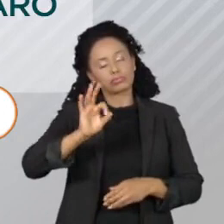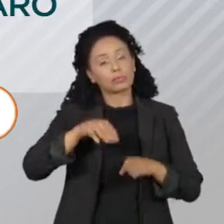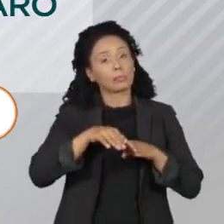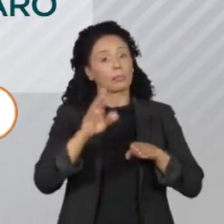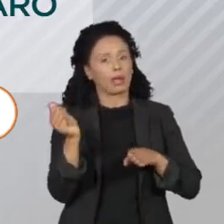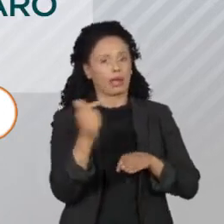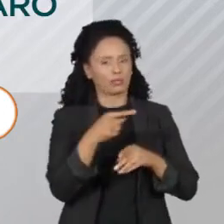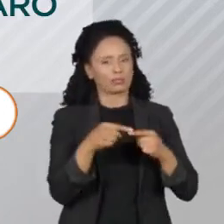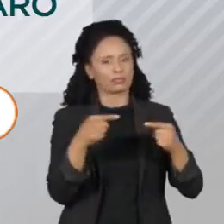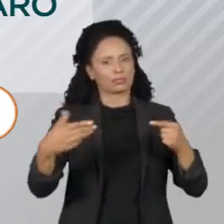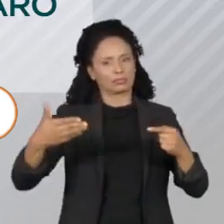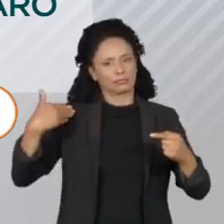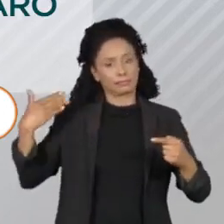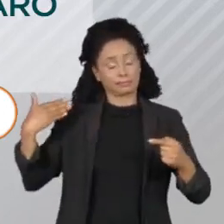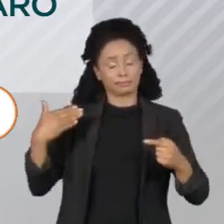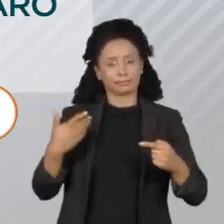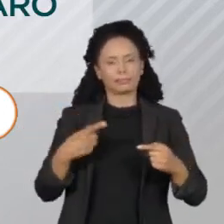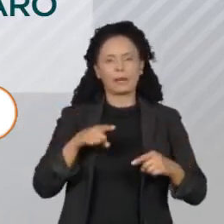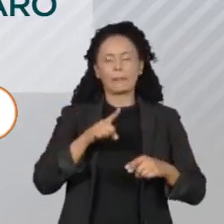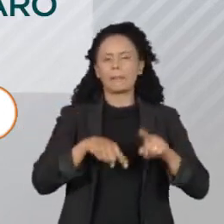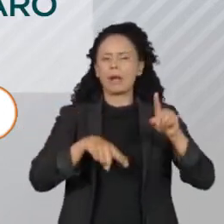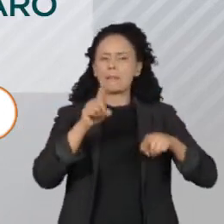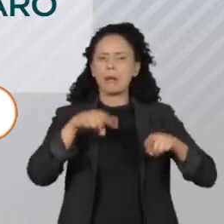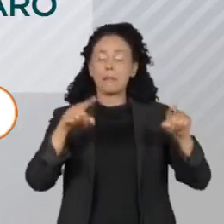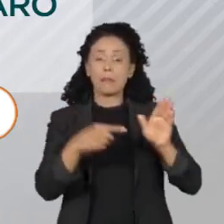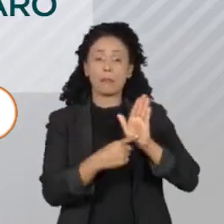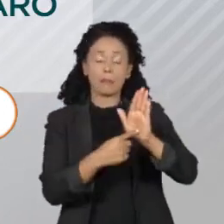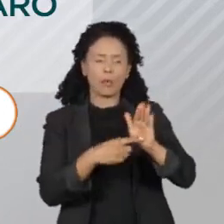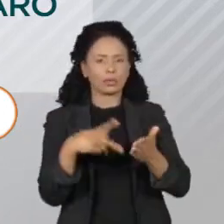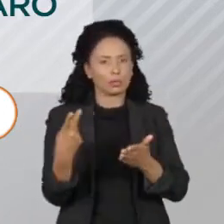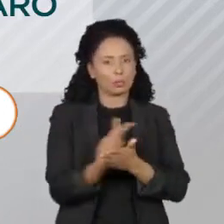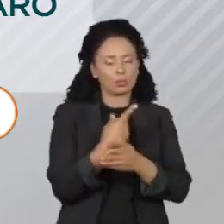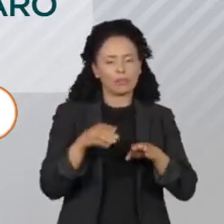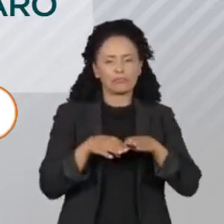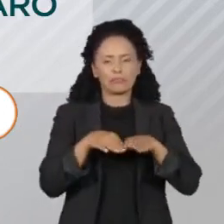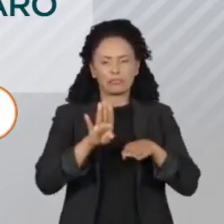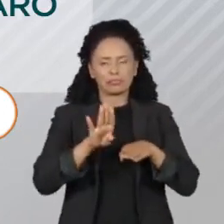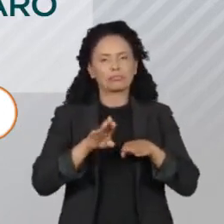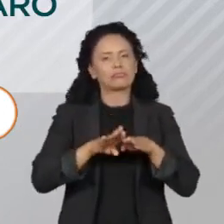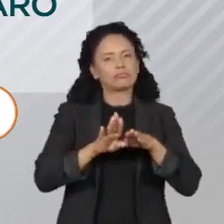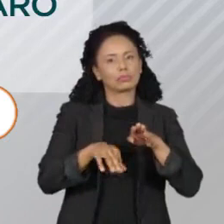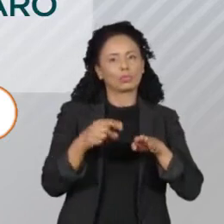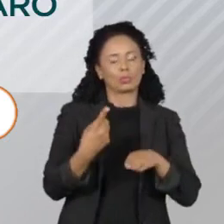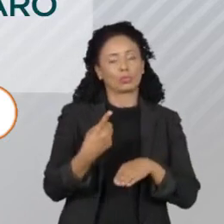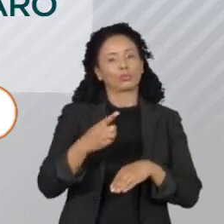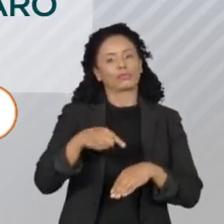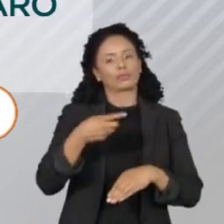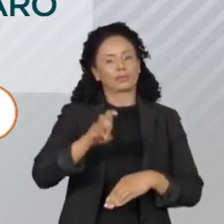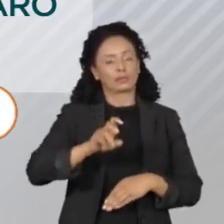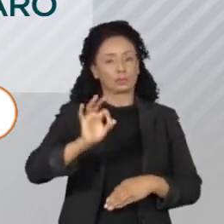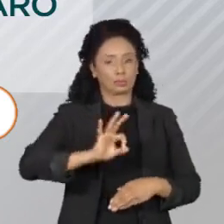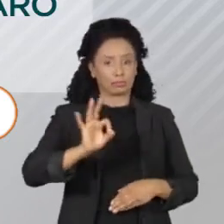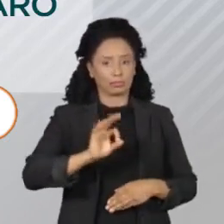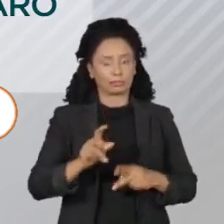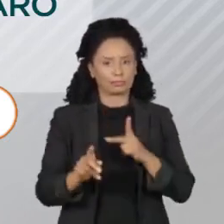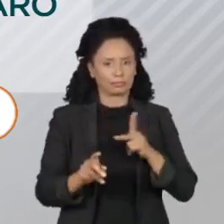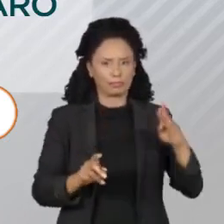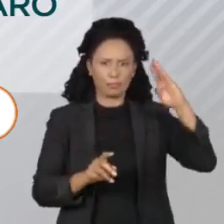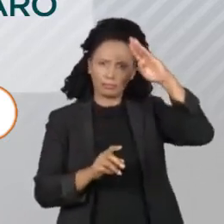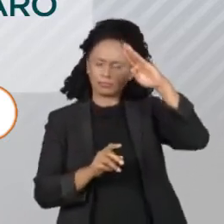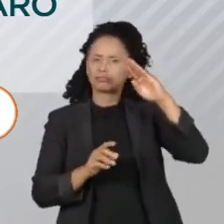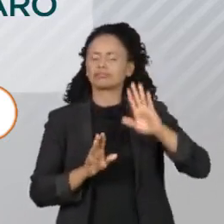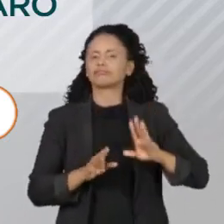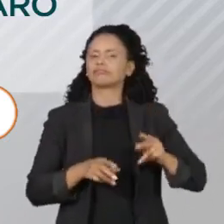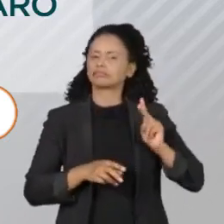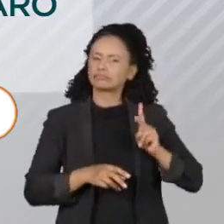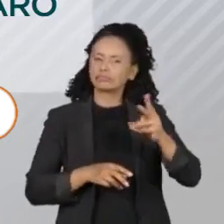do que na semana passada. Oscilação dentro da margem de erro, que é de 1,5 ponto percentual. Já o presidente Jair Bolsonaro manteve